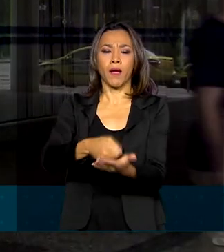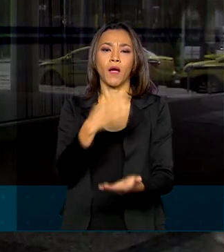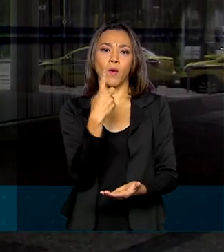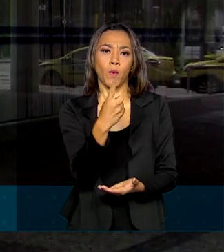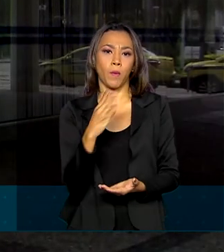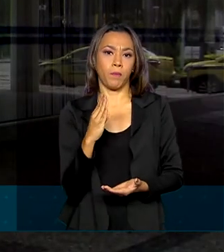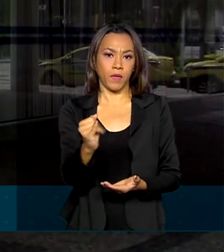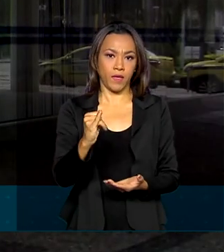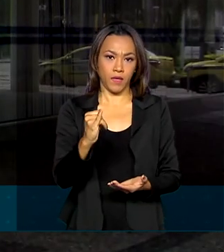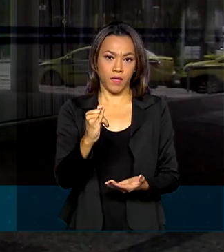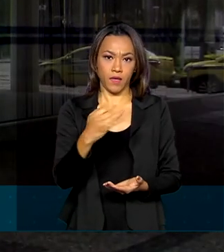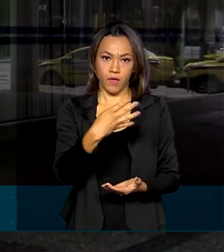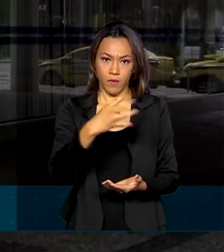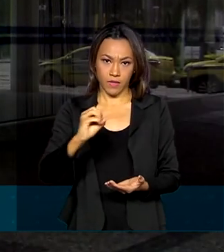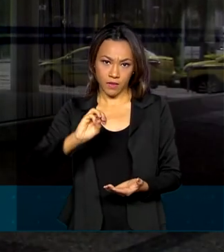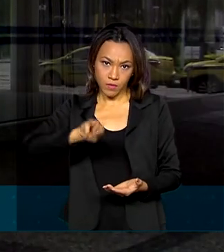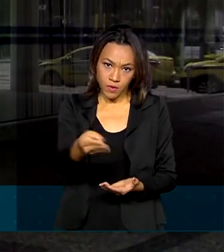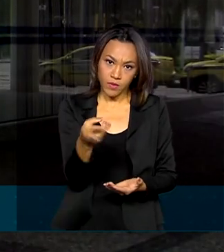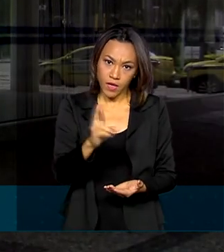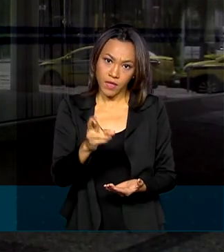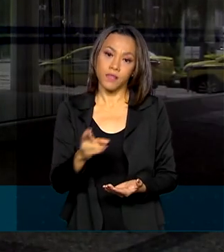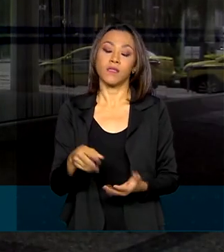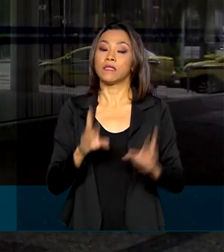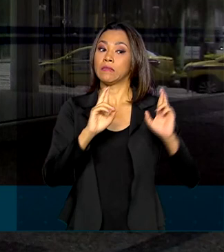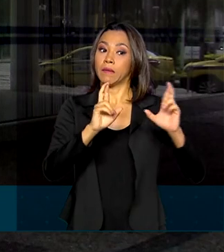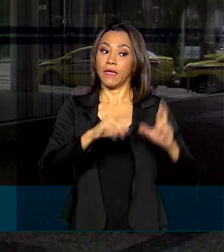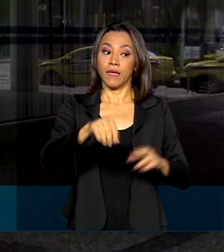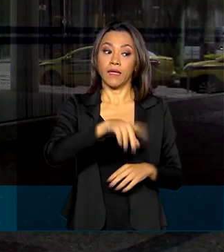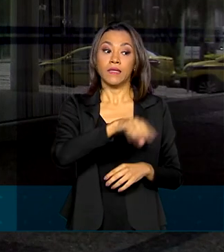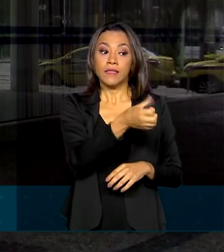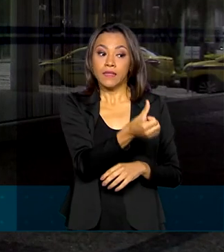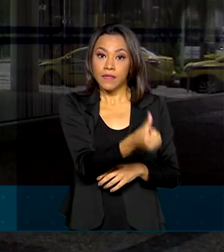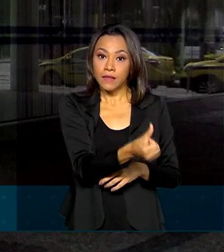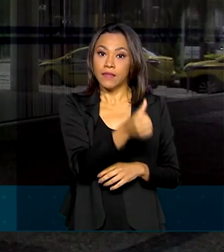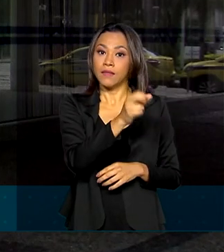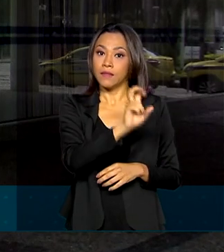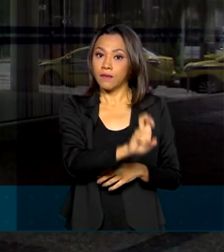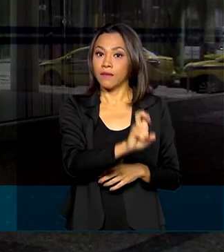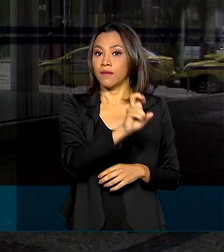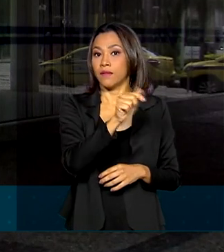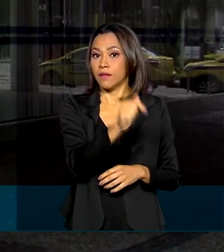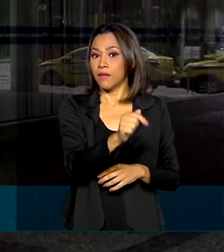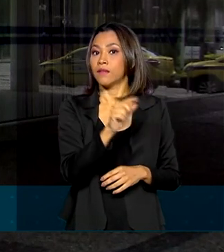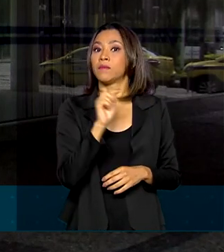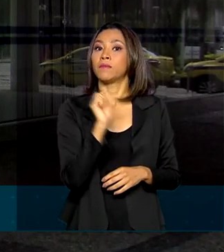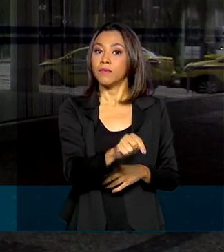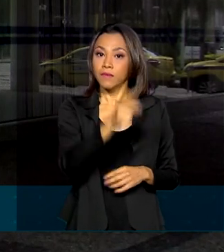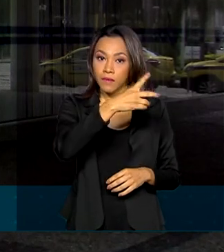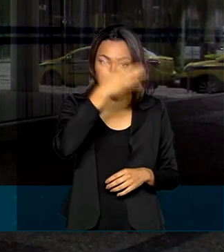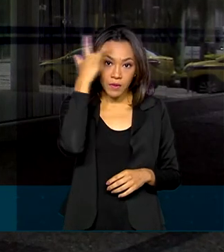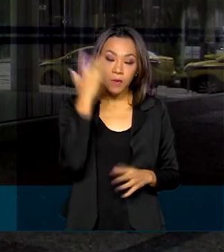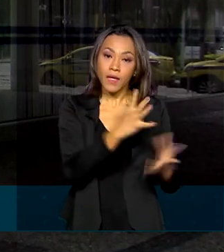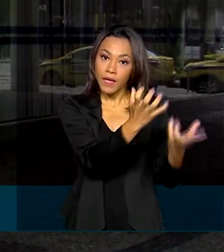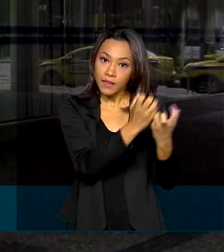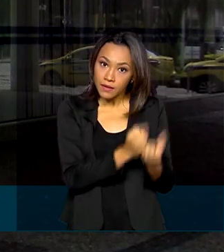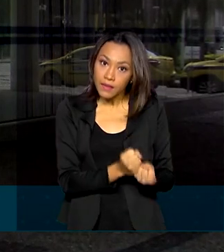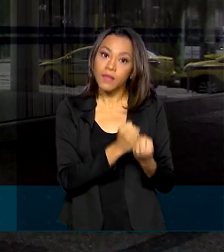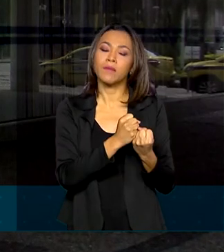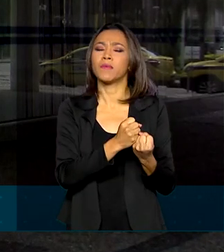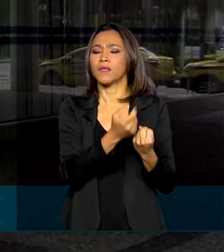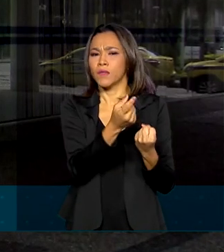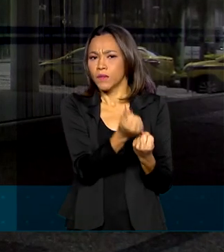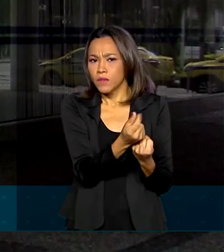de reais. A estimativa é de que 657 mil pessoas recebam mais de 430 milhões de reais